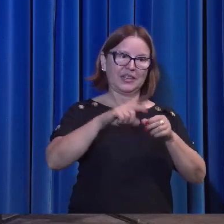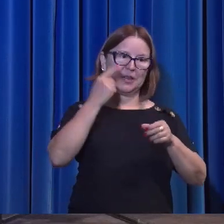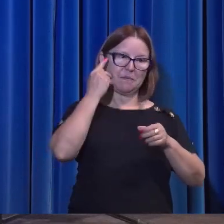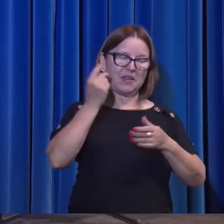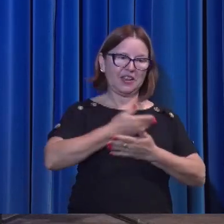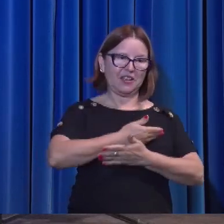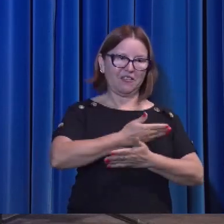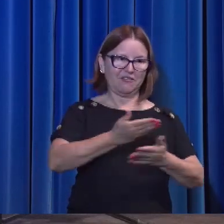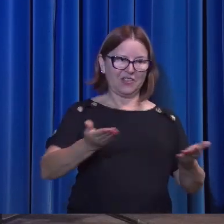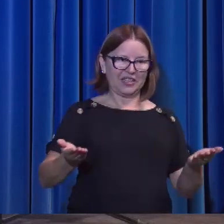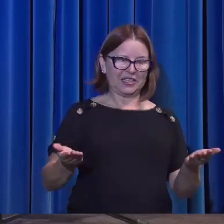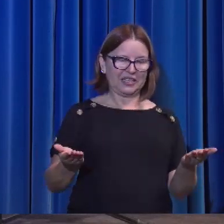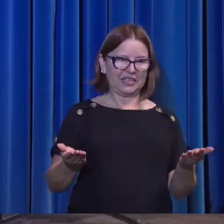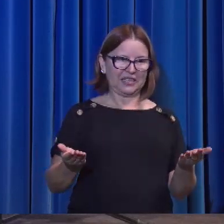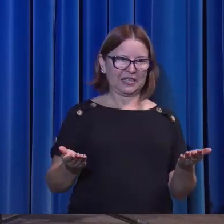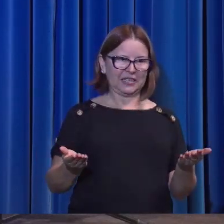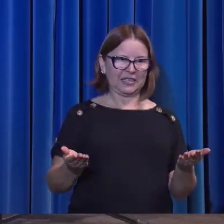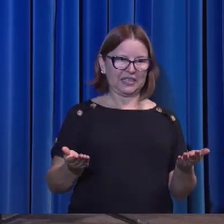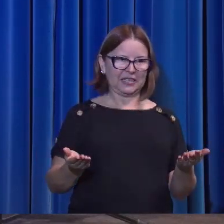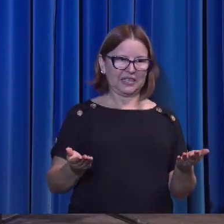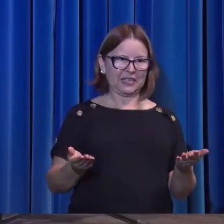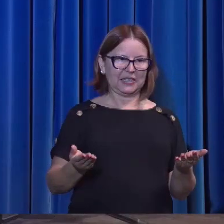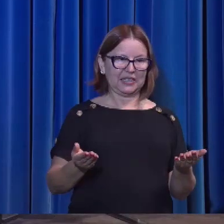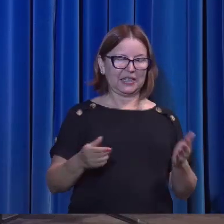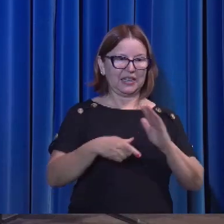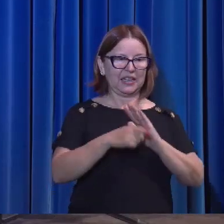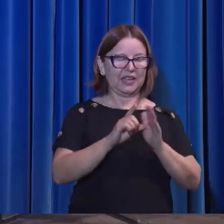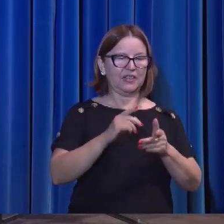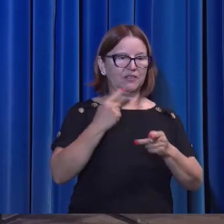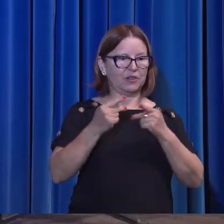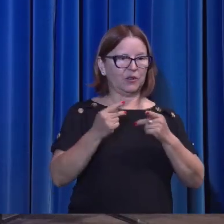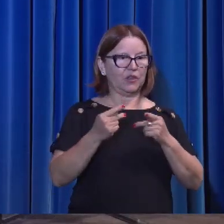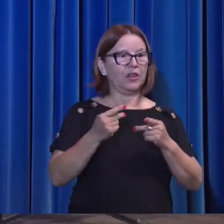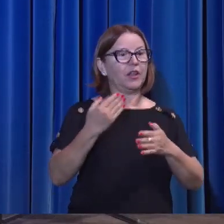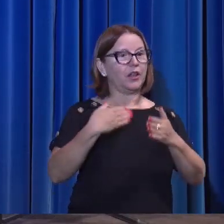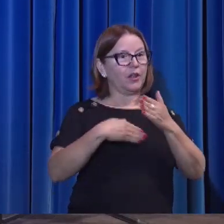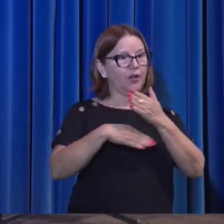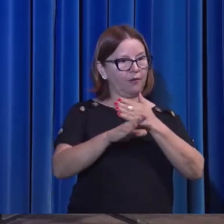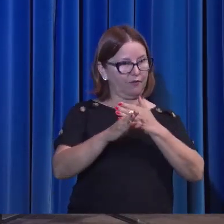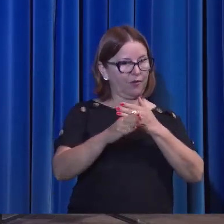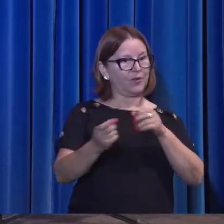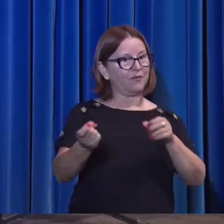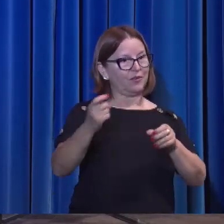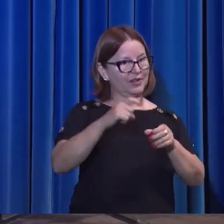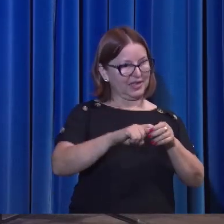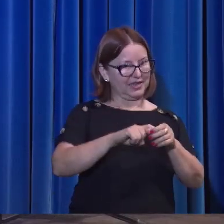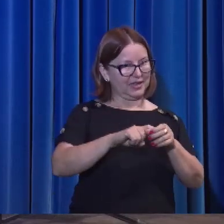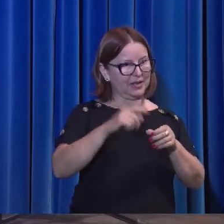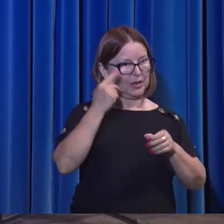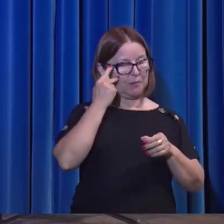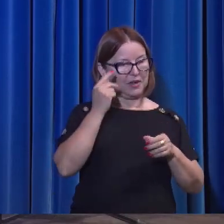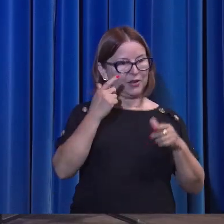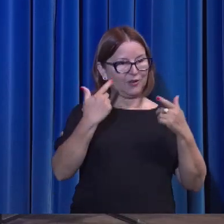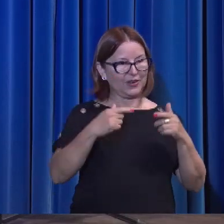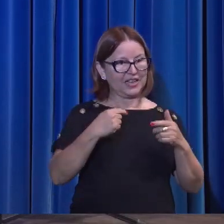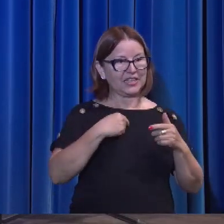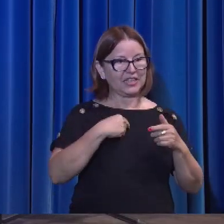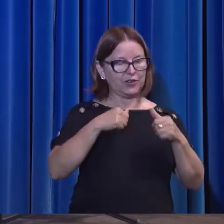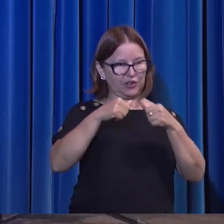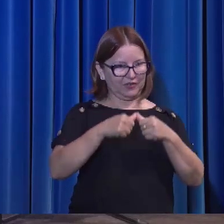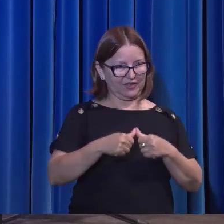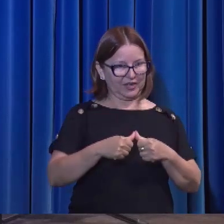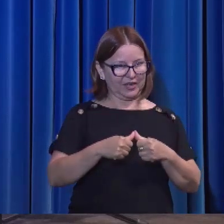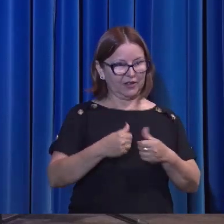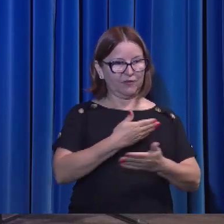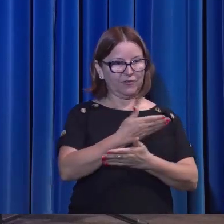em que ele disse, eu vou e voltarei para que onde eu estiver, vós estejais comigo também. Mas eu acredito que não.